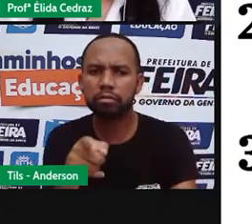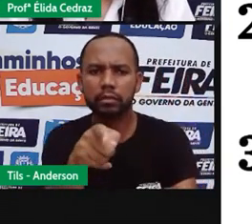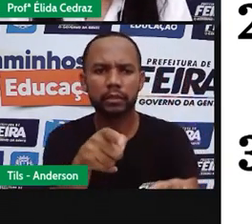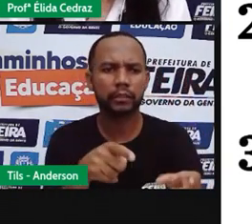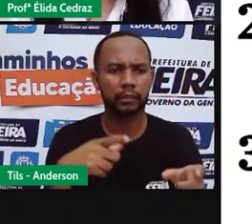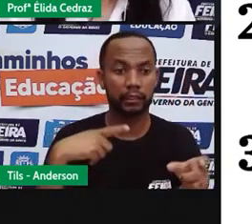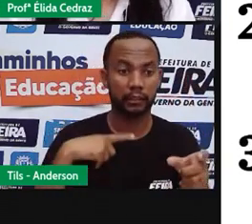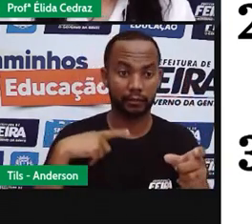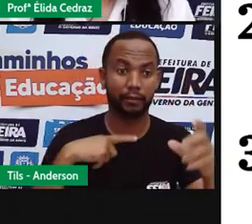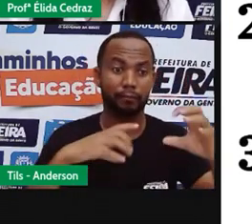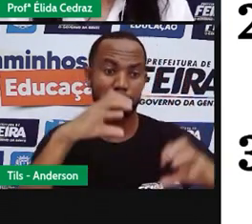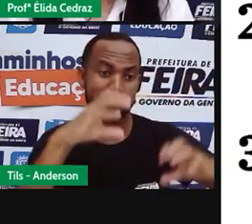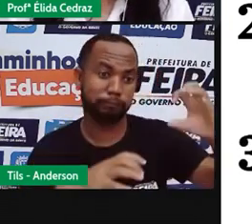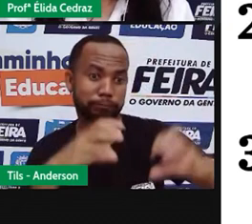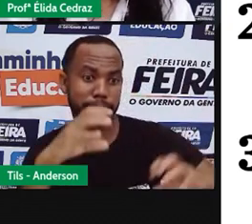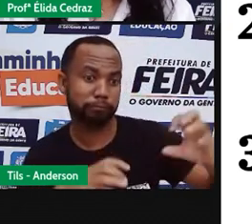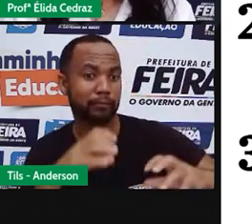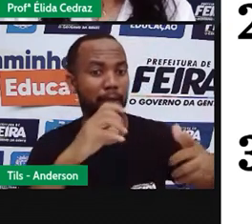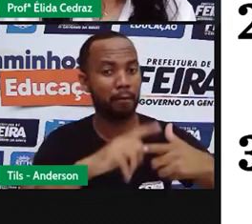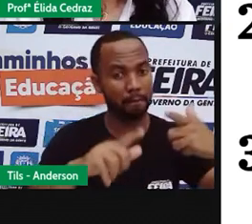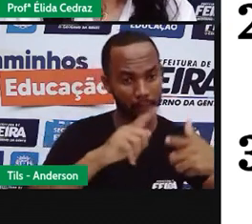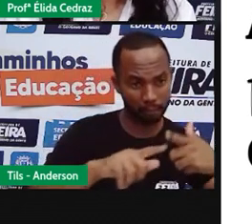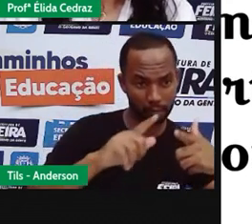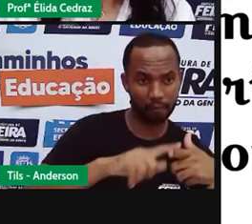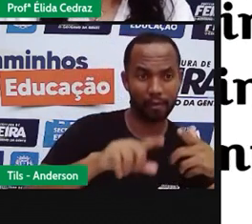Conflitos e complicação.